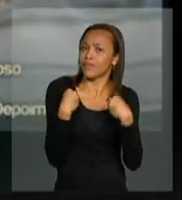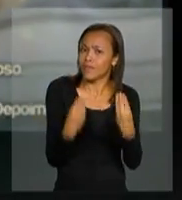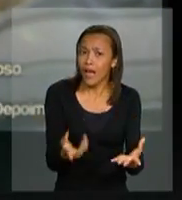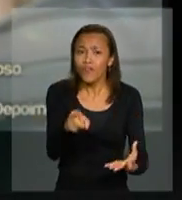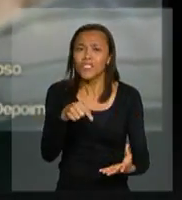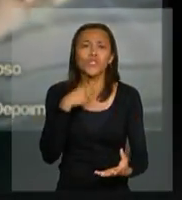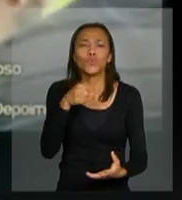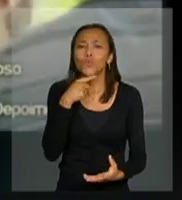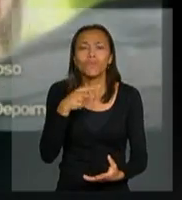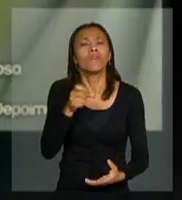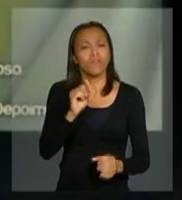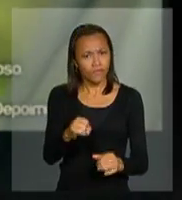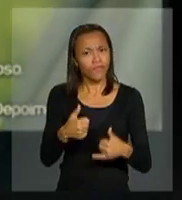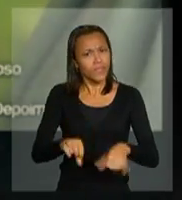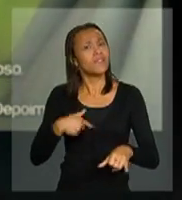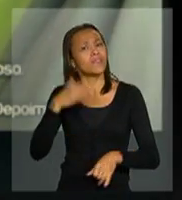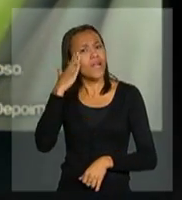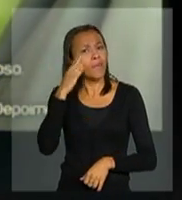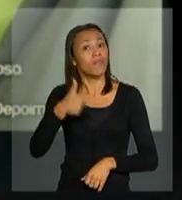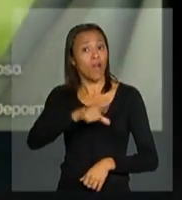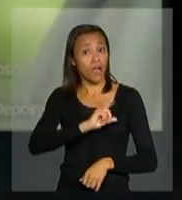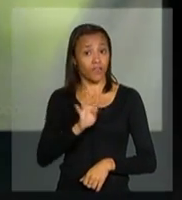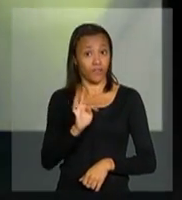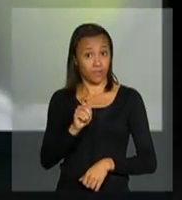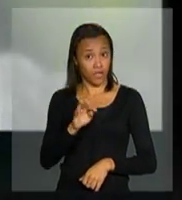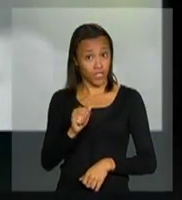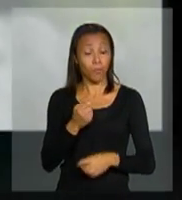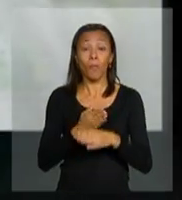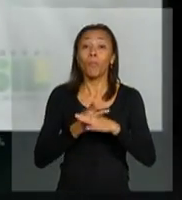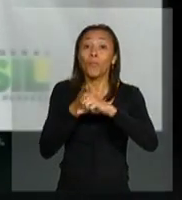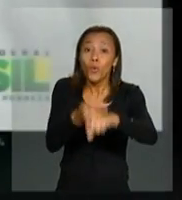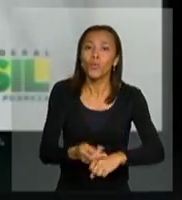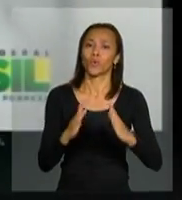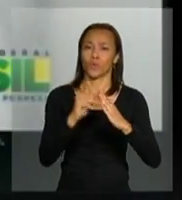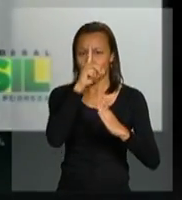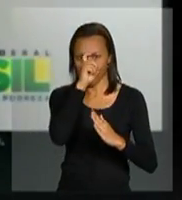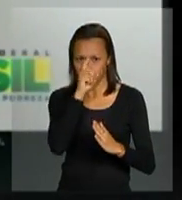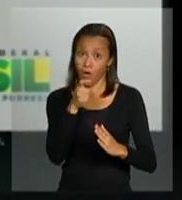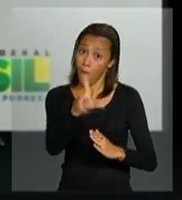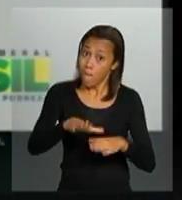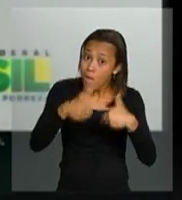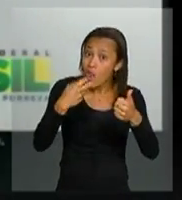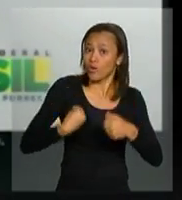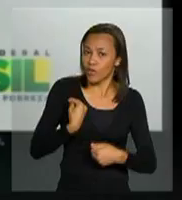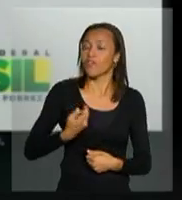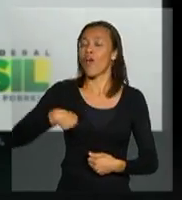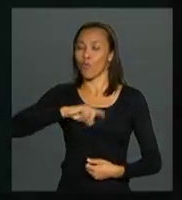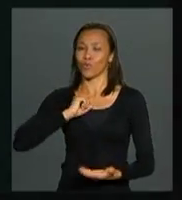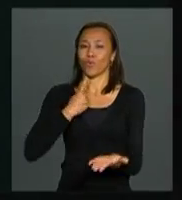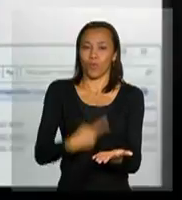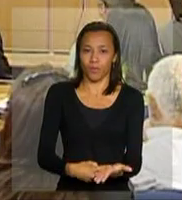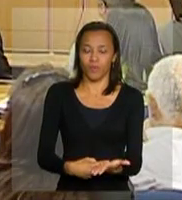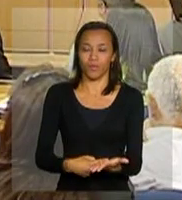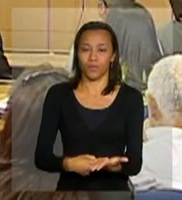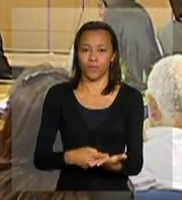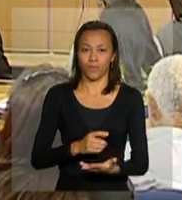fique na dúvida. Fique sabendo. Faça o teste. Procure uma unidade de saúde. Melhorar sua vida. Nosso compromisso.